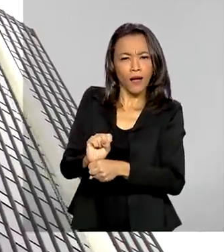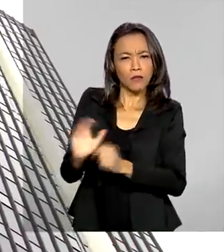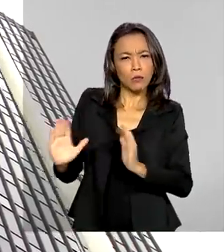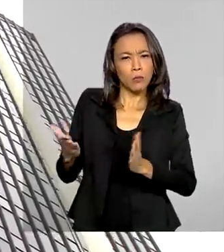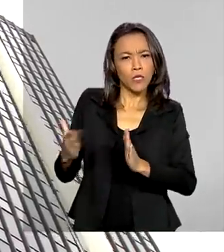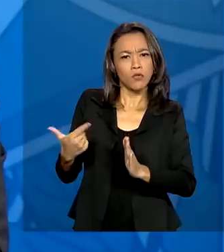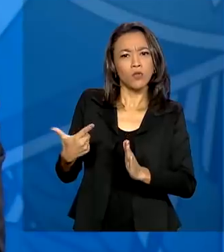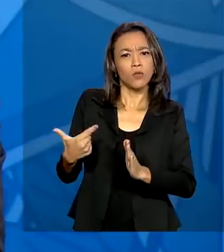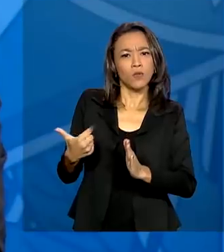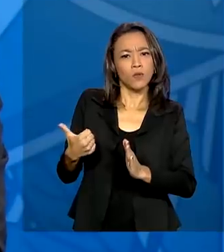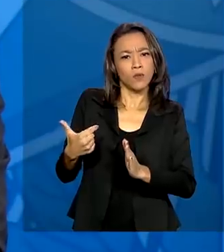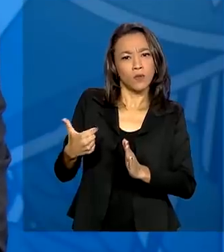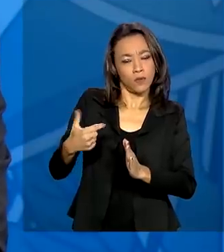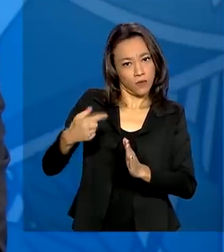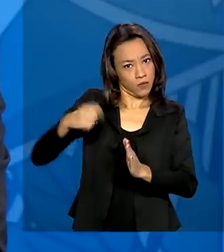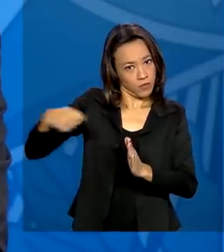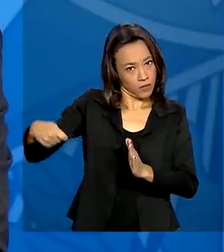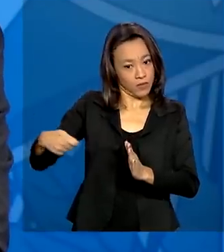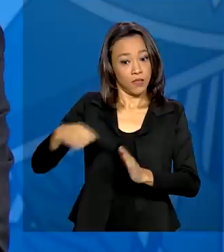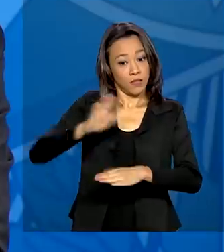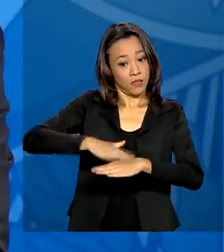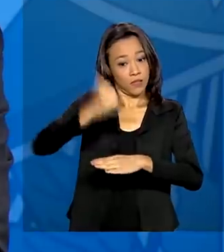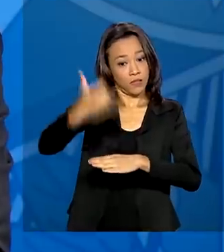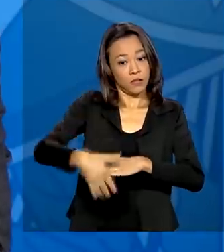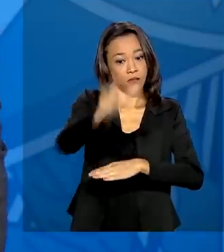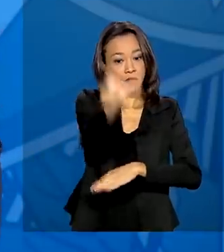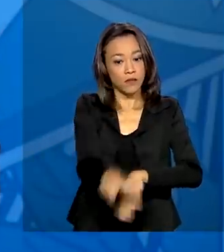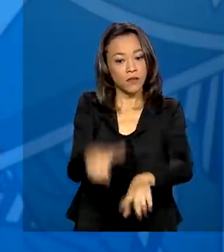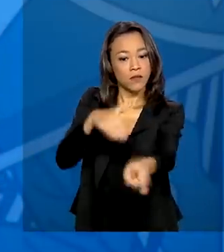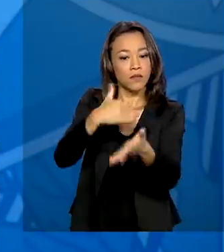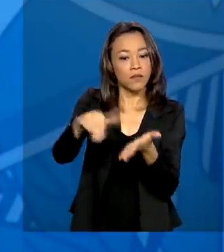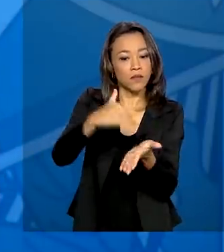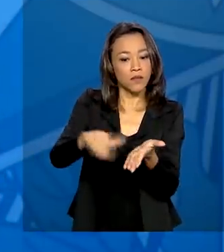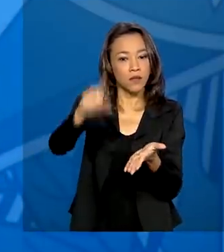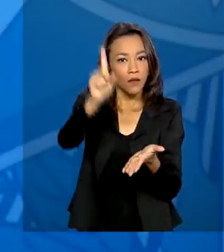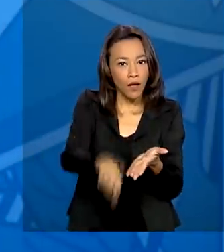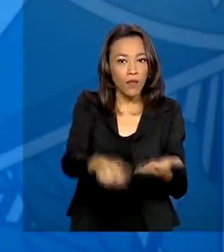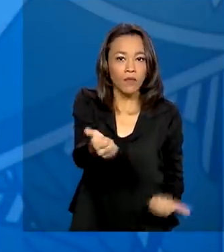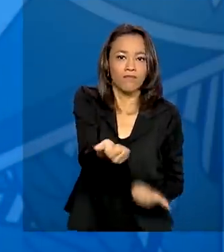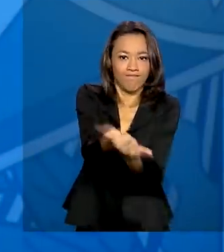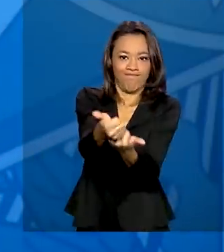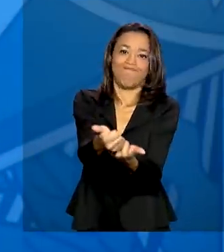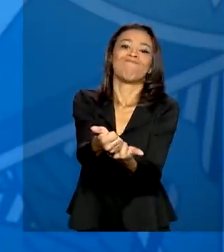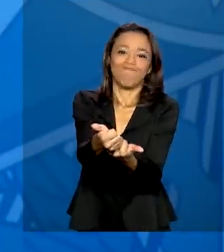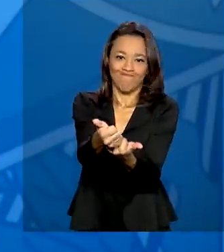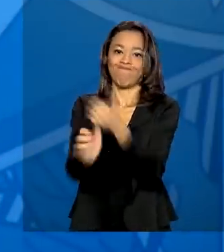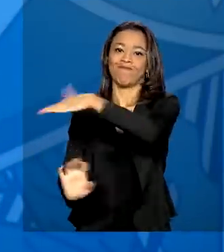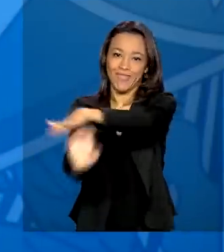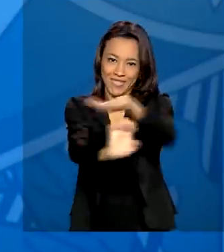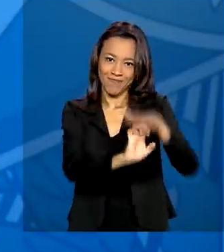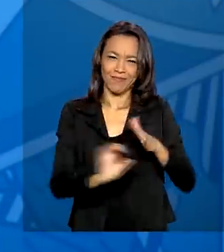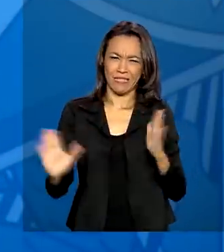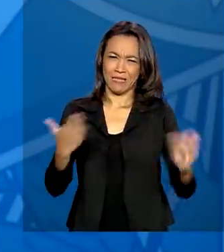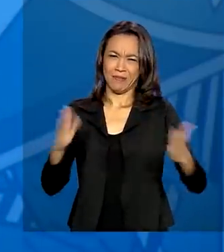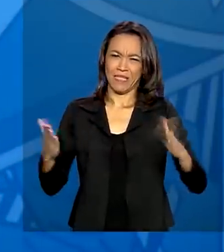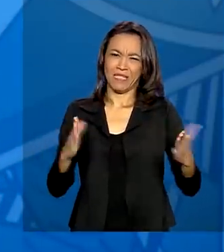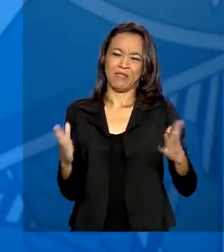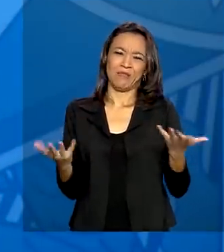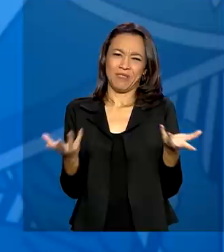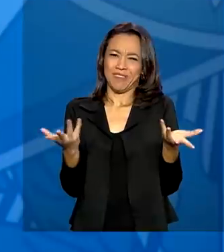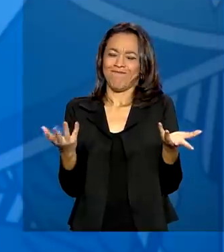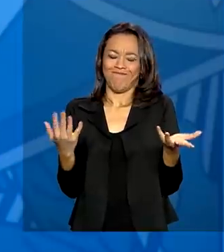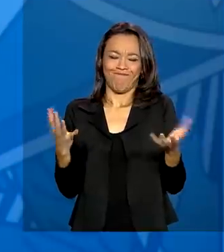12 meses. Segundo o secretário Cláudio Xavier, é mais um fôlego para as empresas em meio à crise do novo